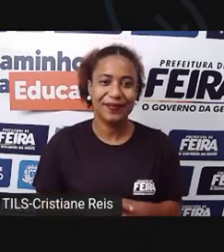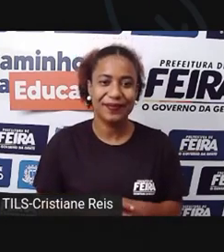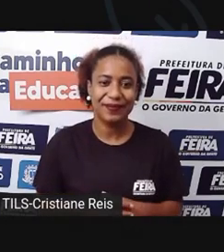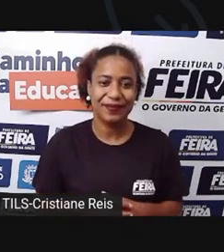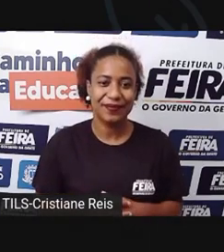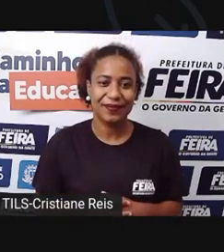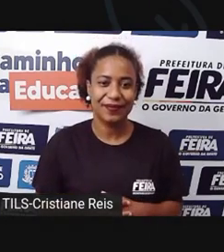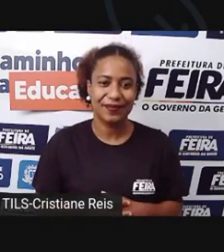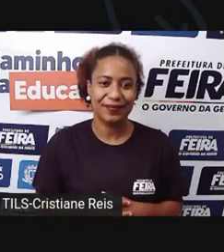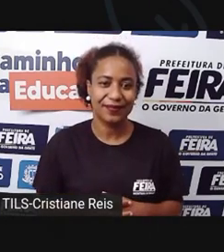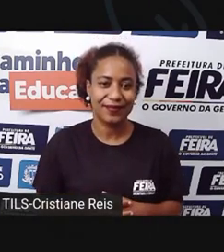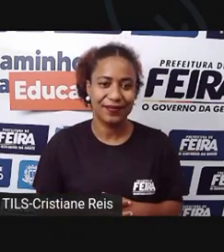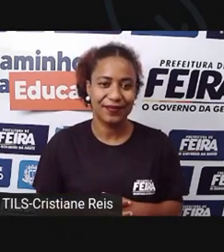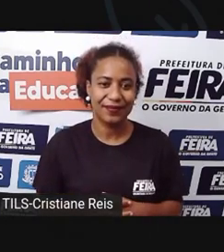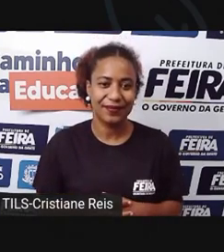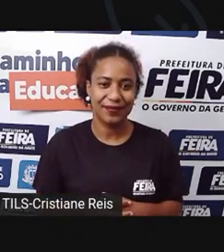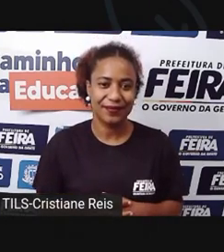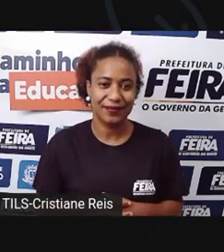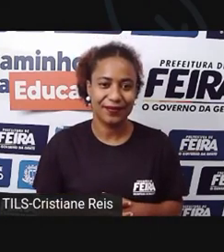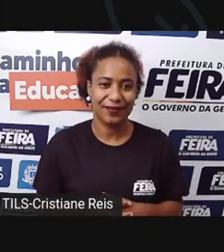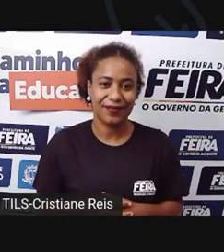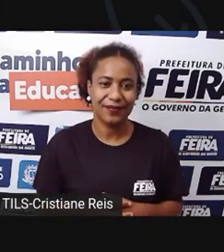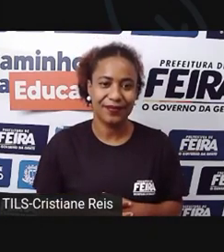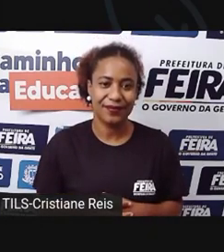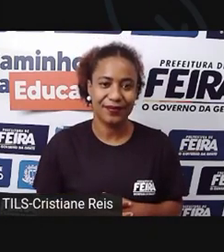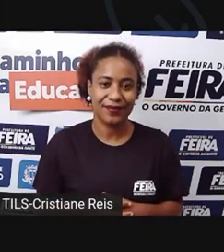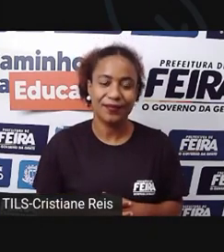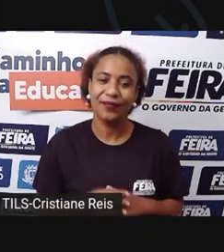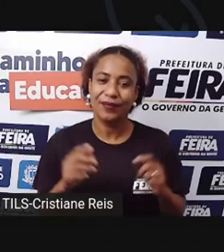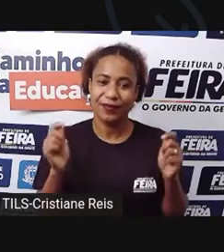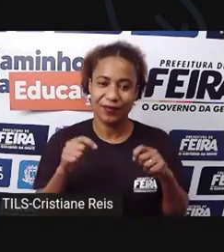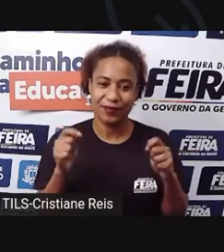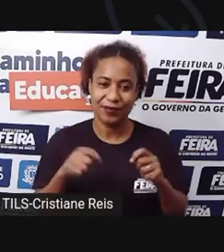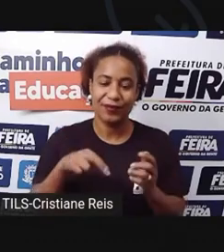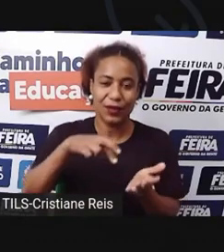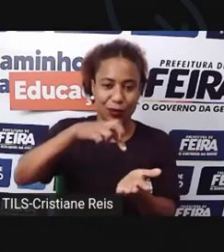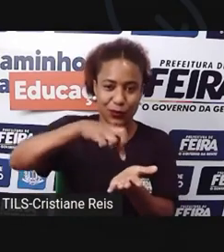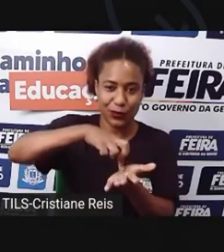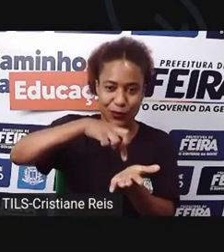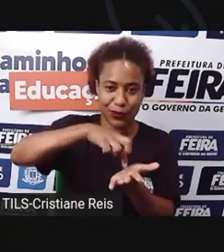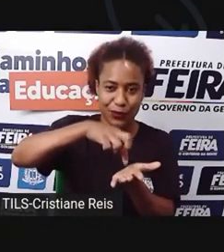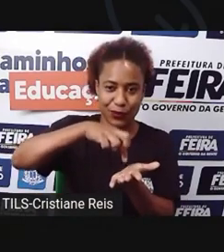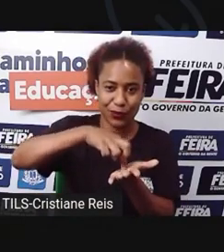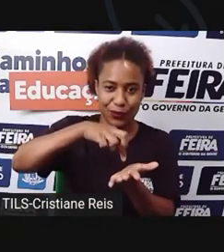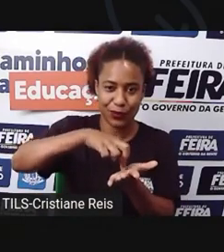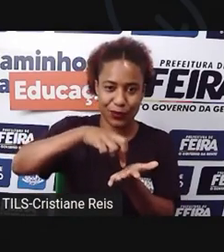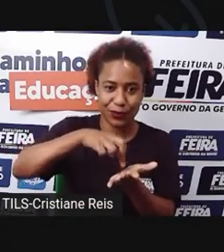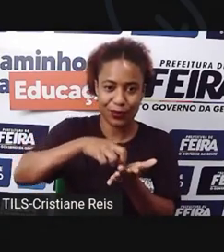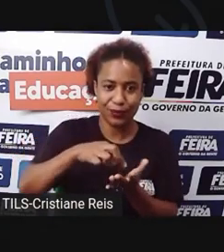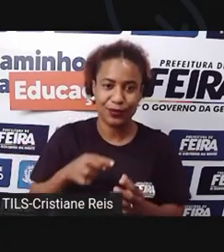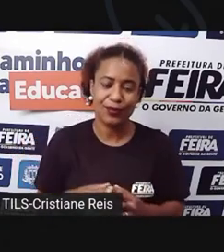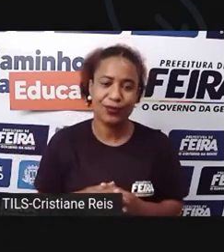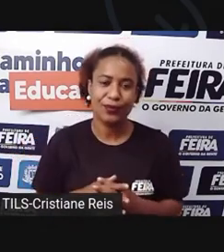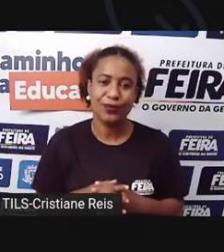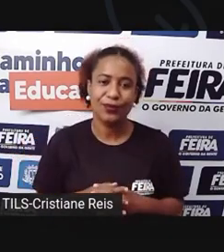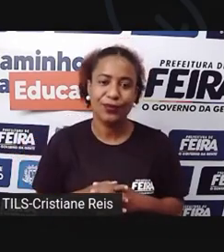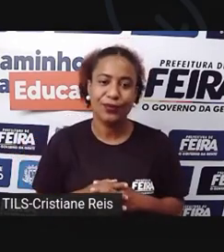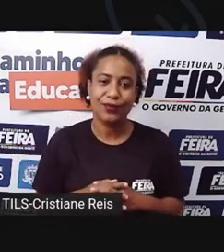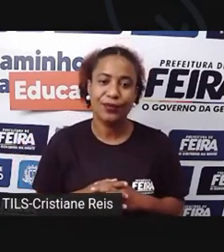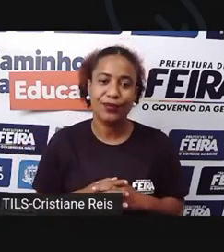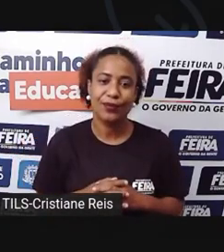Dessa forma. Aí agora é só enfeitar o seu saci. Então, vou fazer aqui o rostinho dele. Peraí que eu já mostro pra vocês.